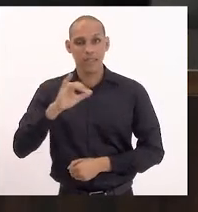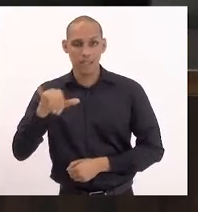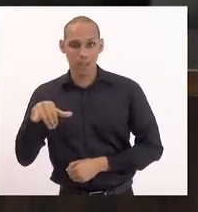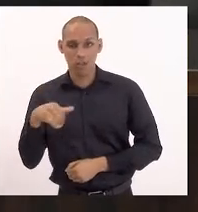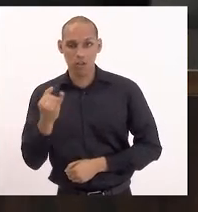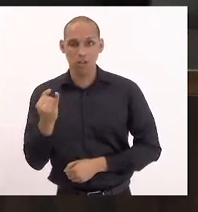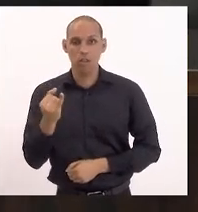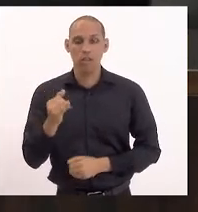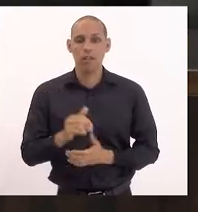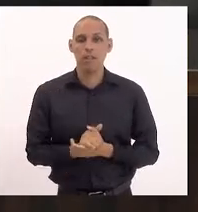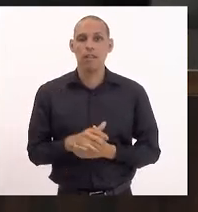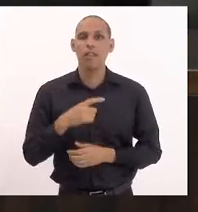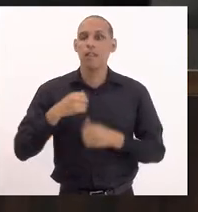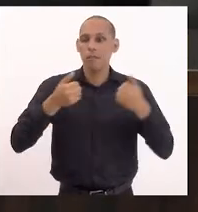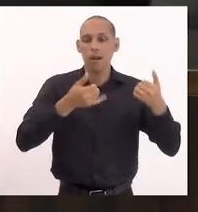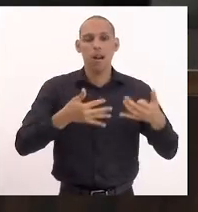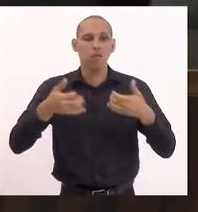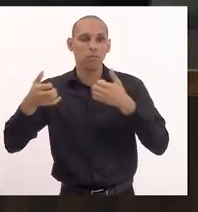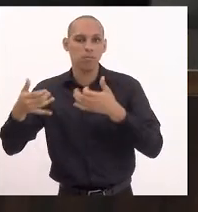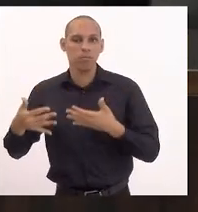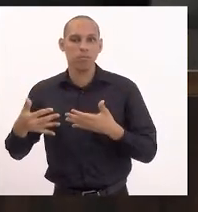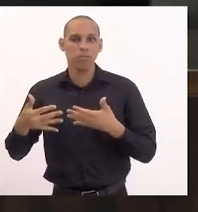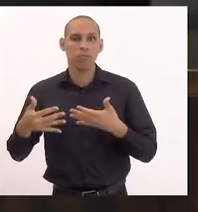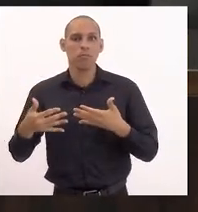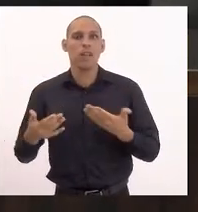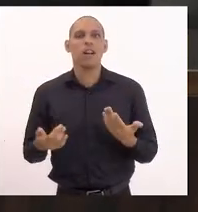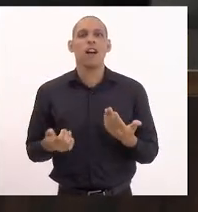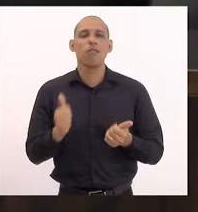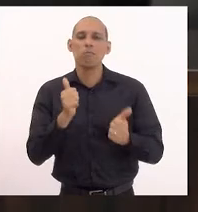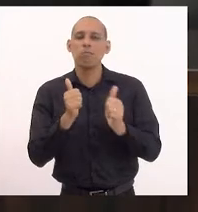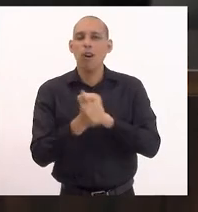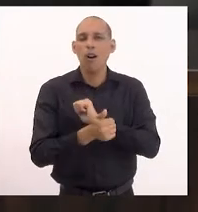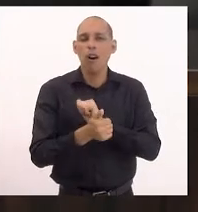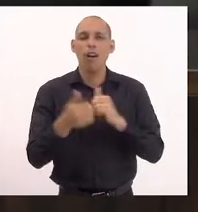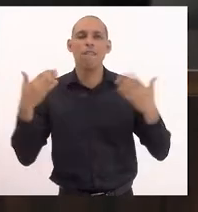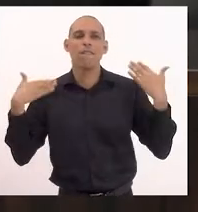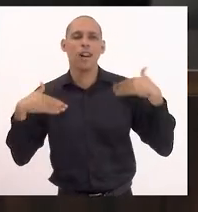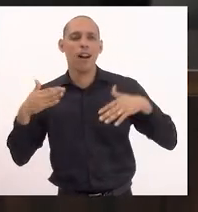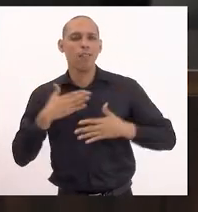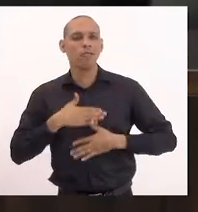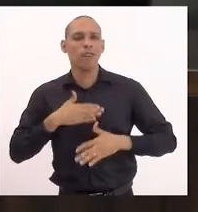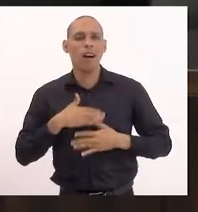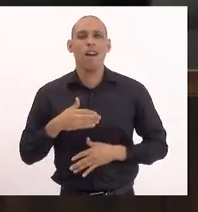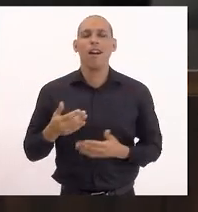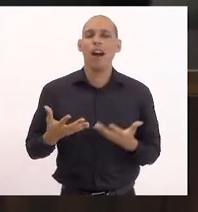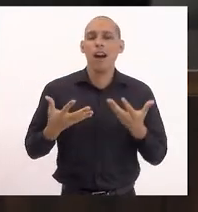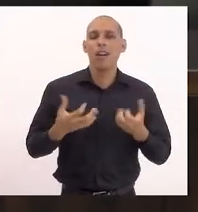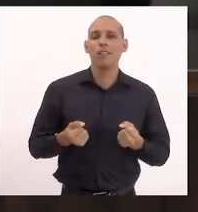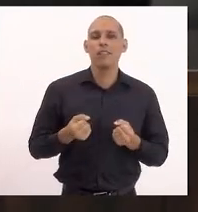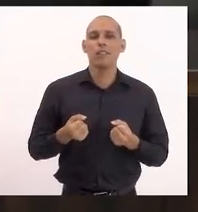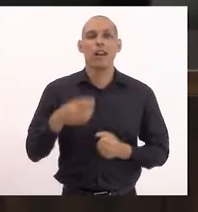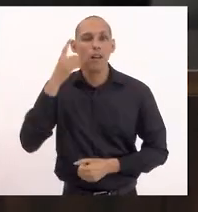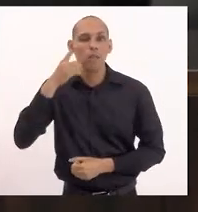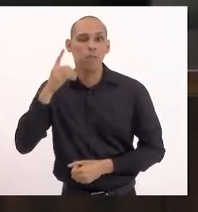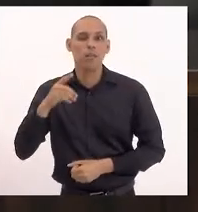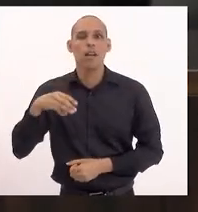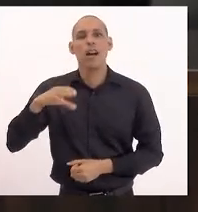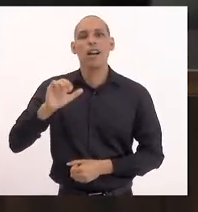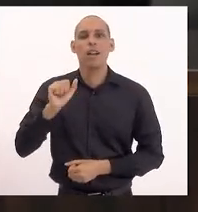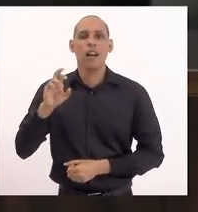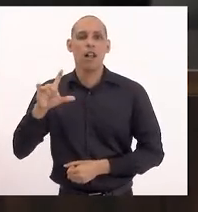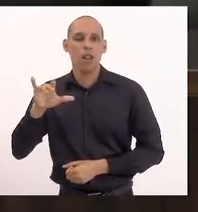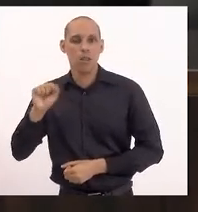juridicidade, esporte e lazer favorável. Relatores, deputados Carlos Mink e Charles Batista. Em